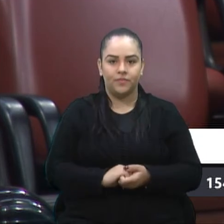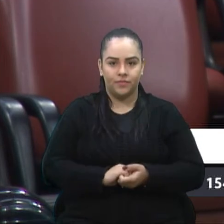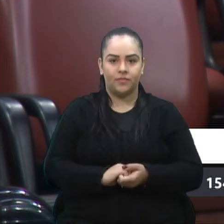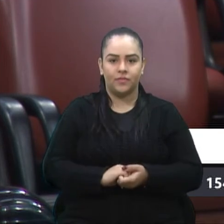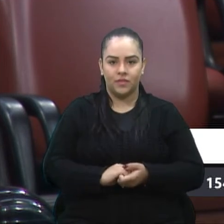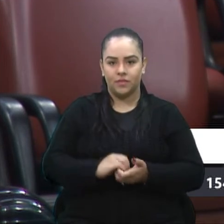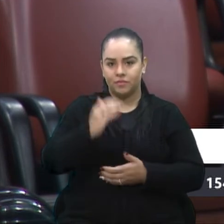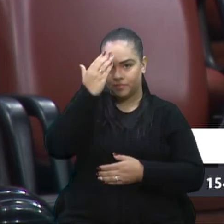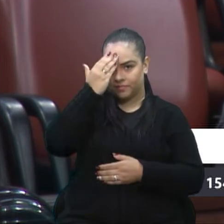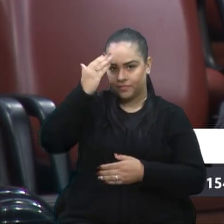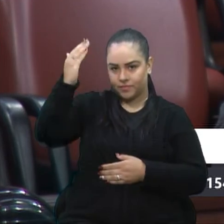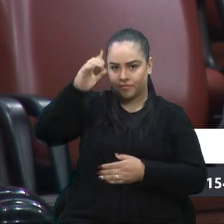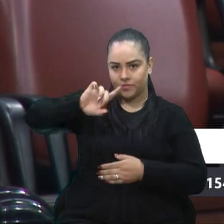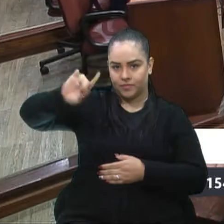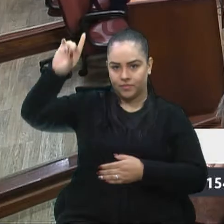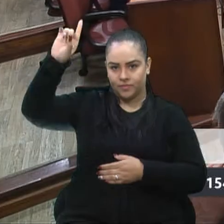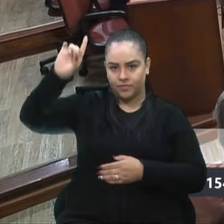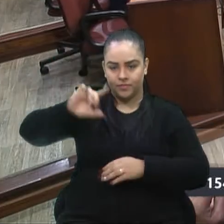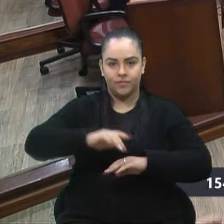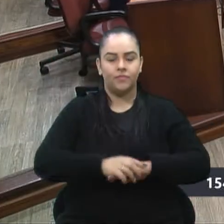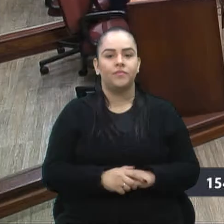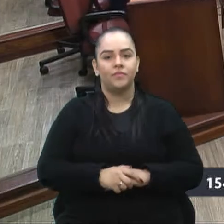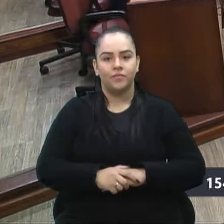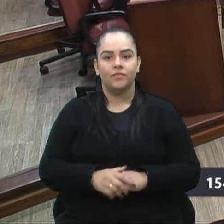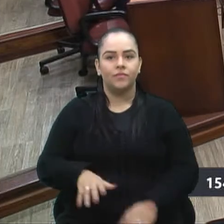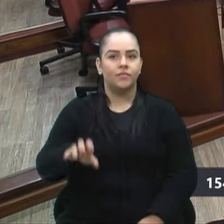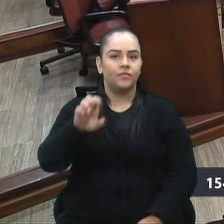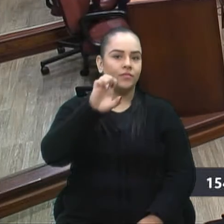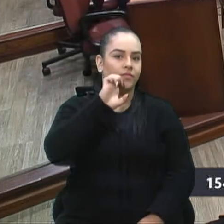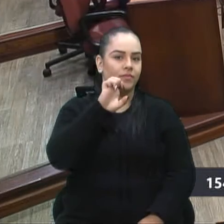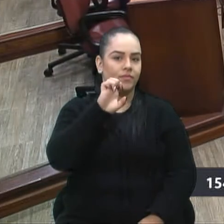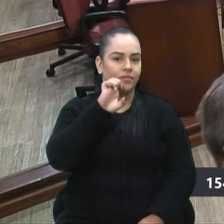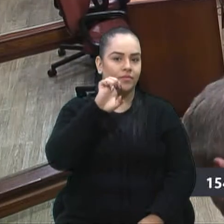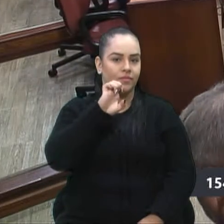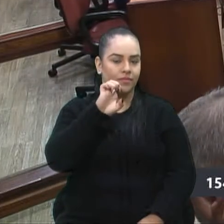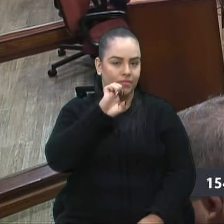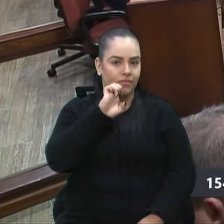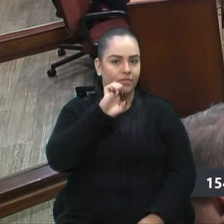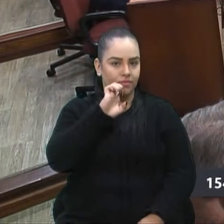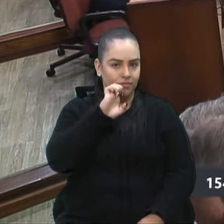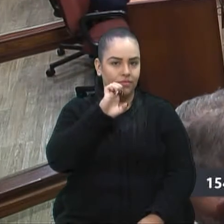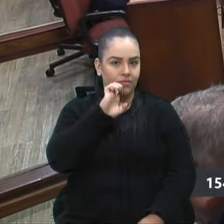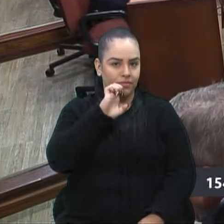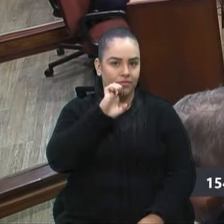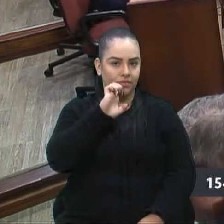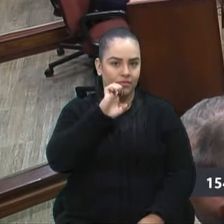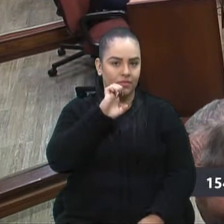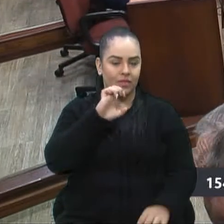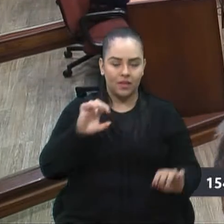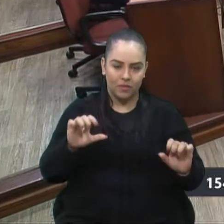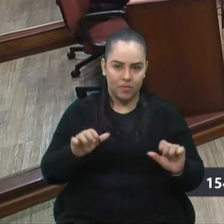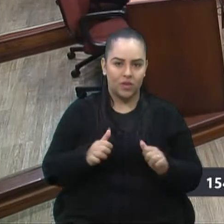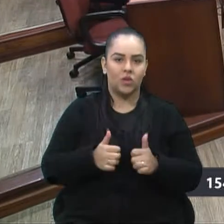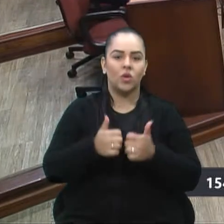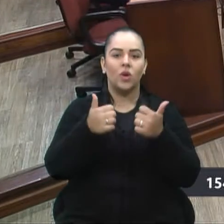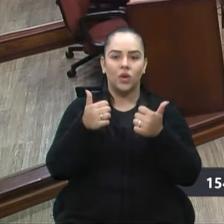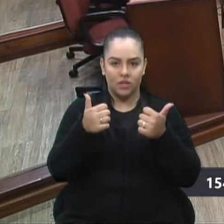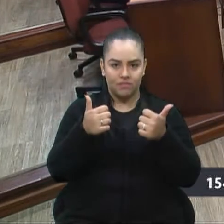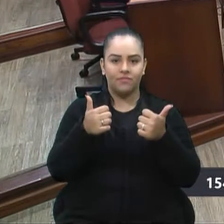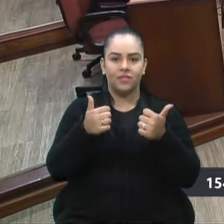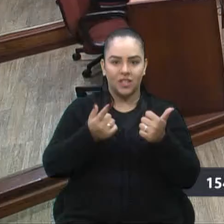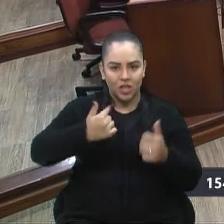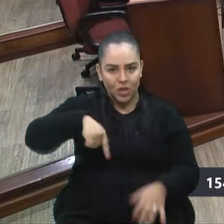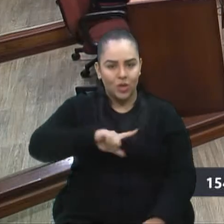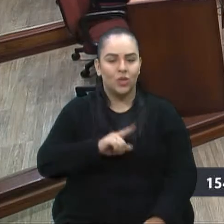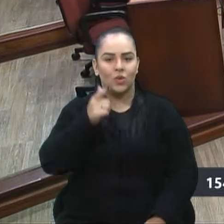E graças a Deus. Que a Estela tenha a recuperação e que possamos sairmos dessa